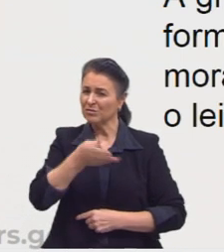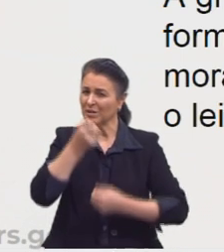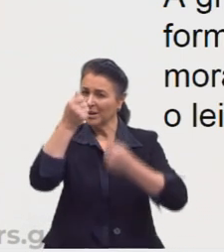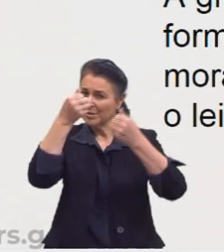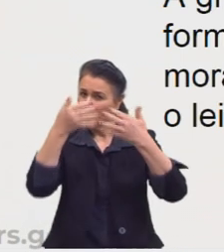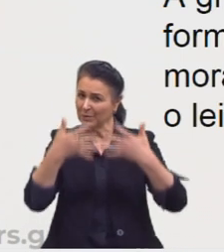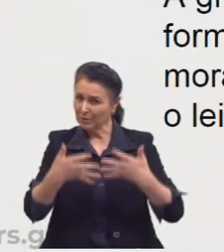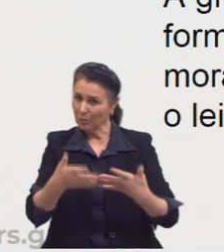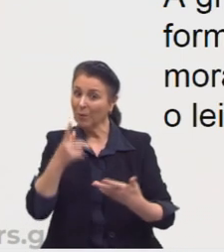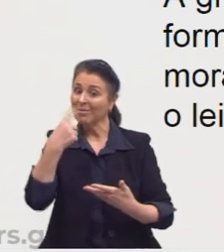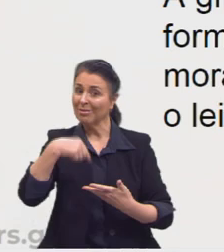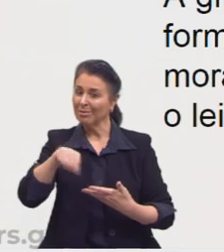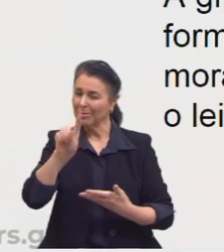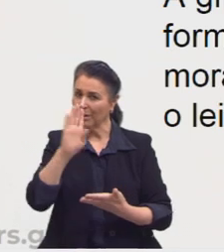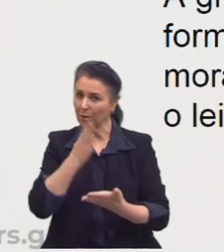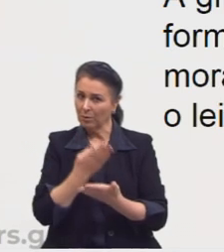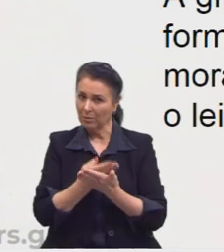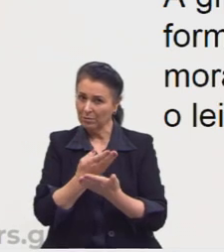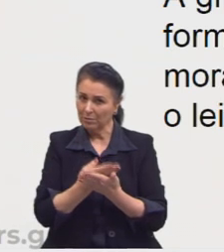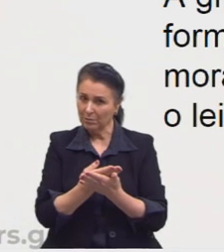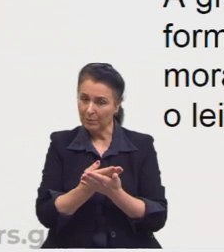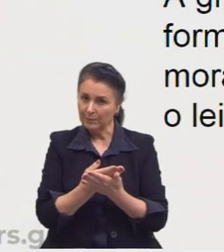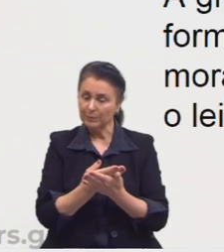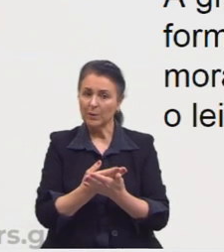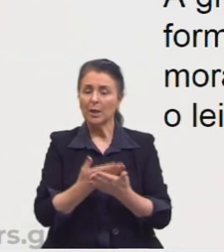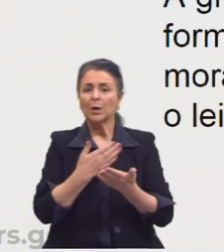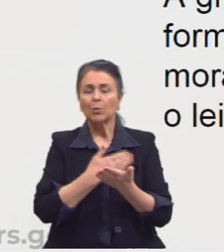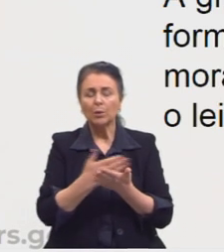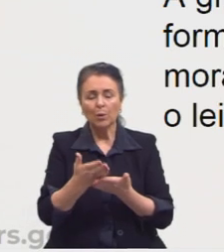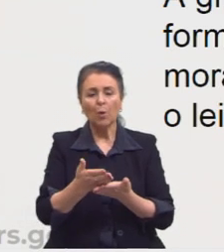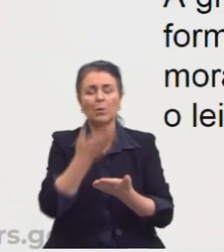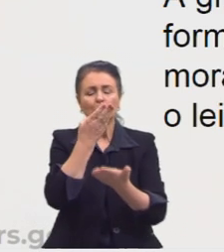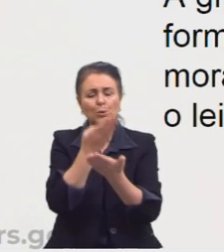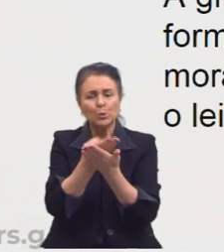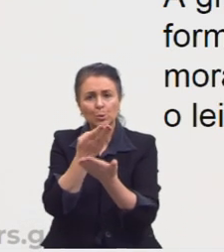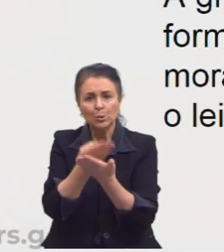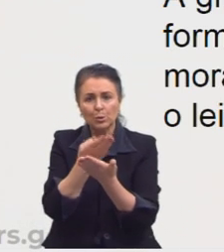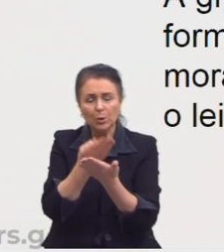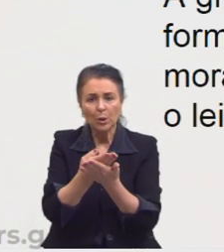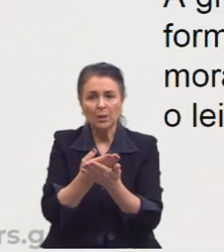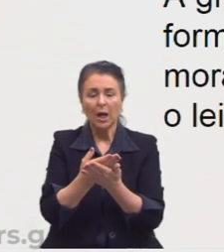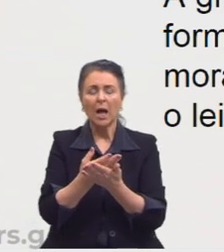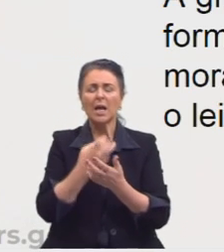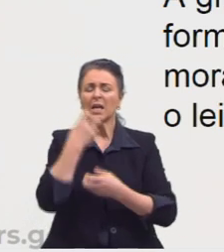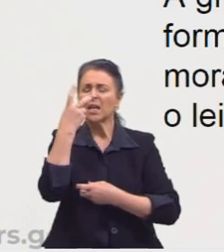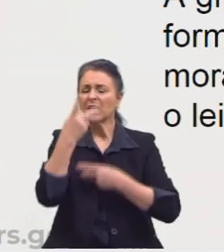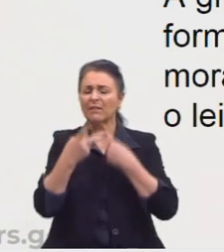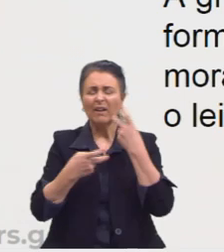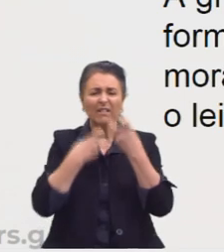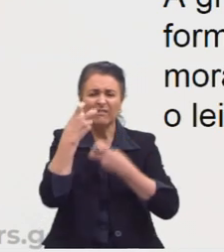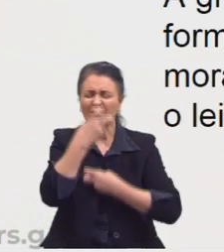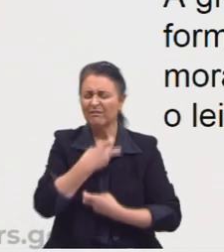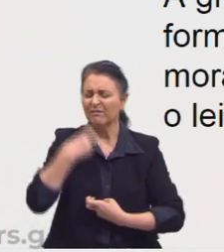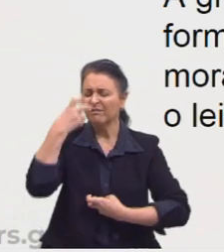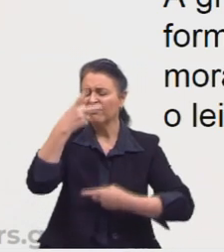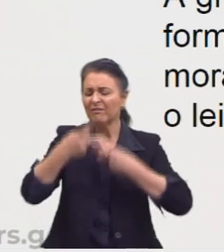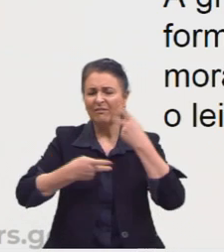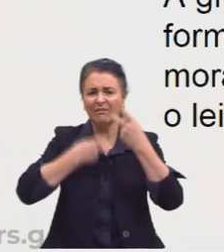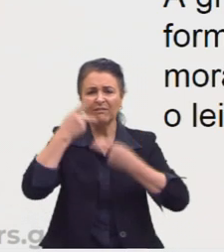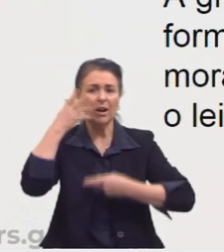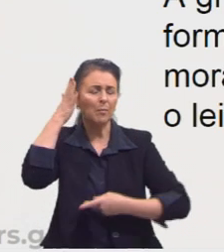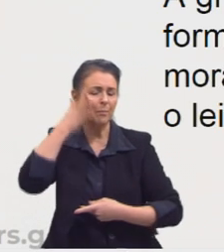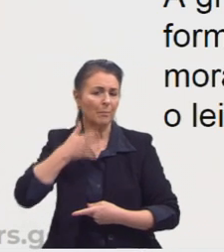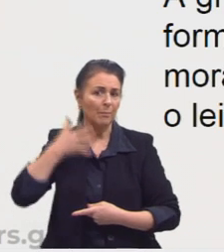esses aí mesmo. Desde os anos do sacerdócio, ele se destaca como um grande orador. Ou seja, o padre Antônio Vieira, ele